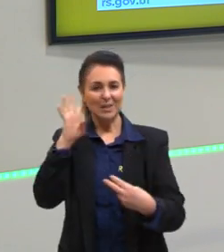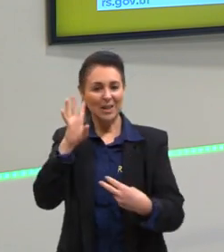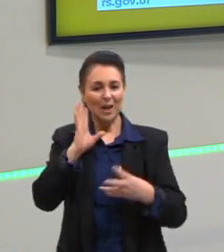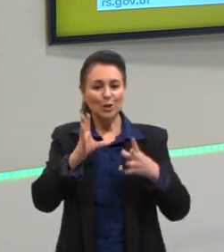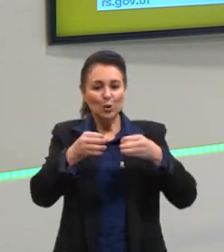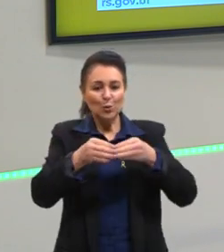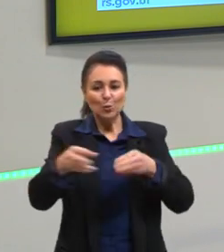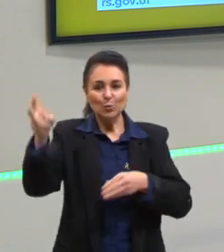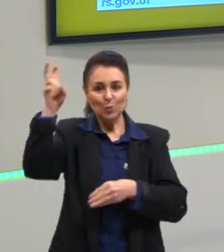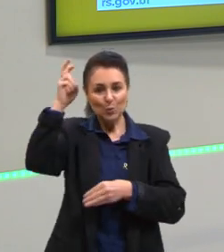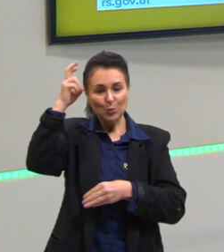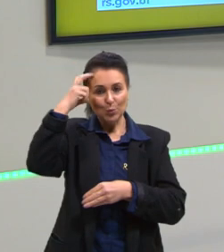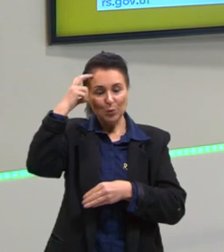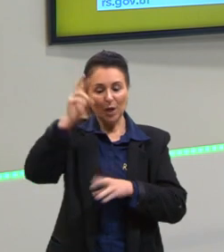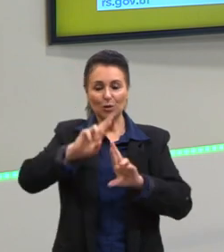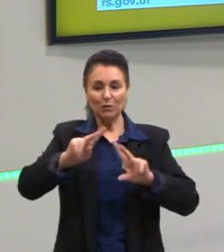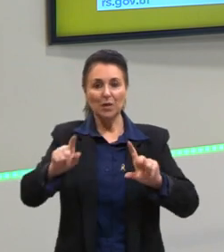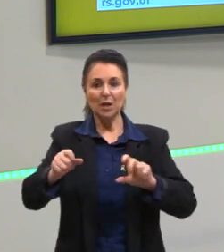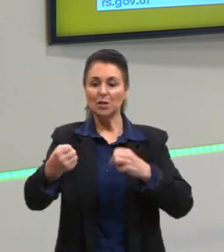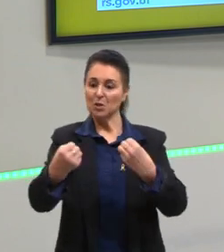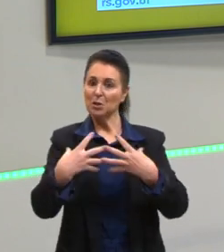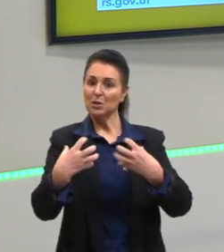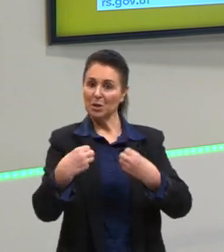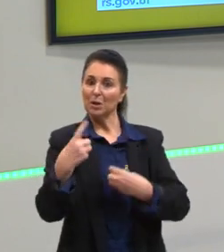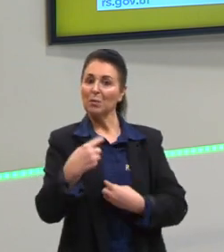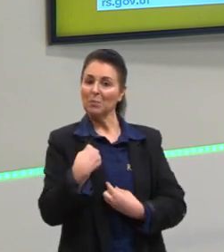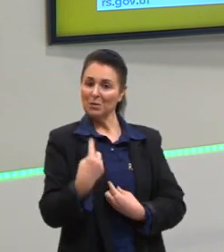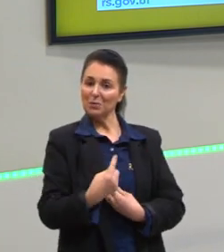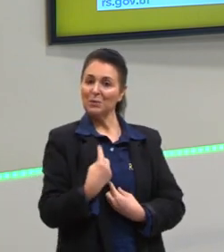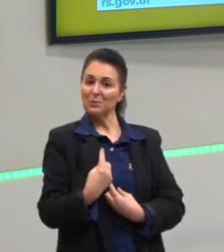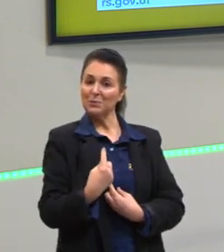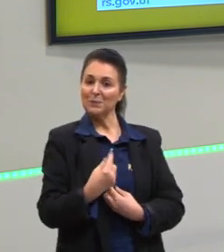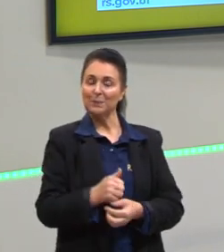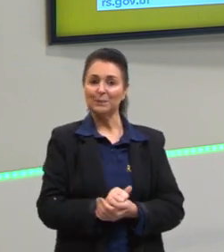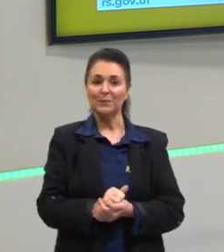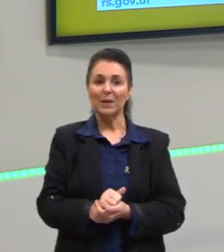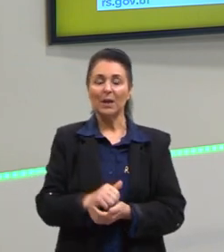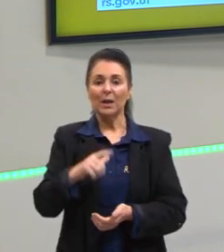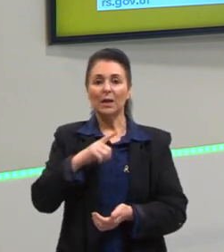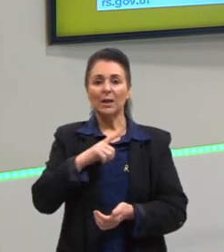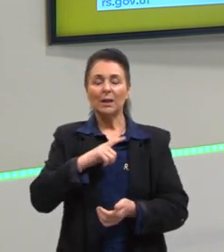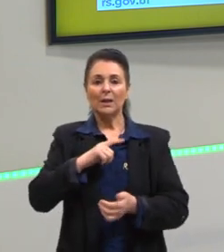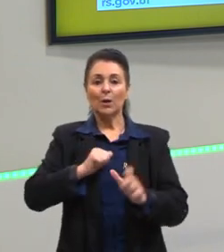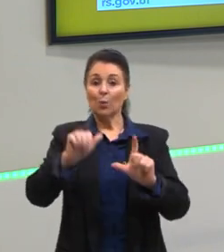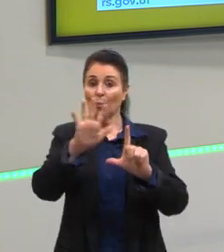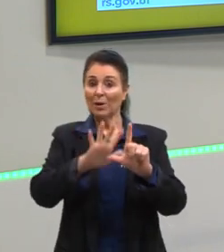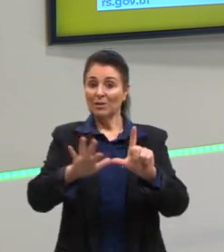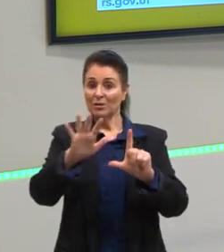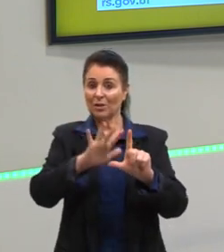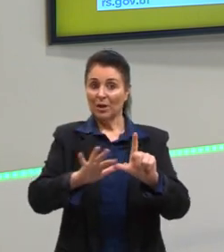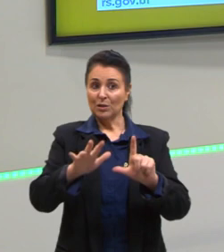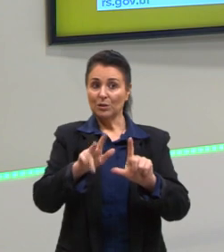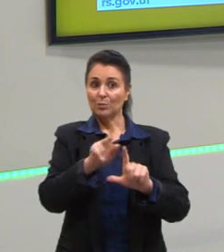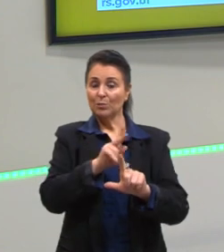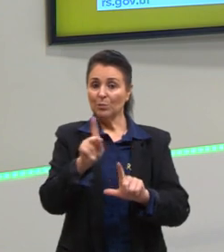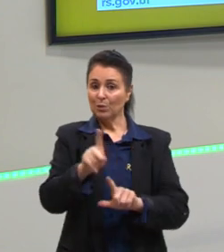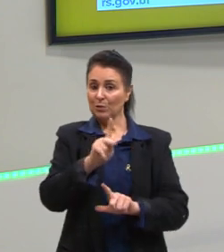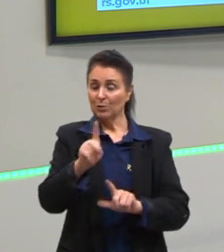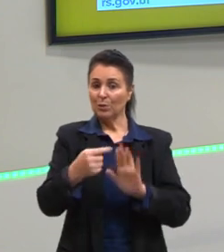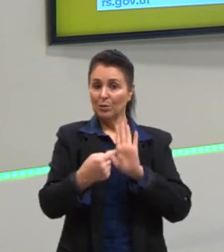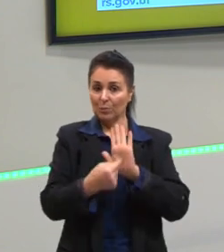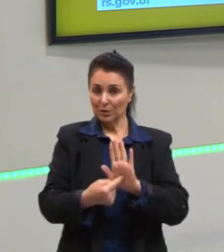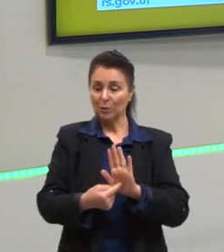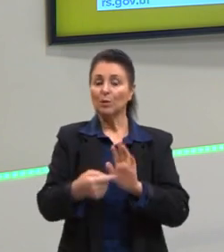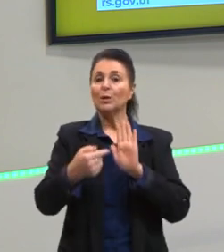grupos culturais podem nos ensinar. Aqui eu trago então uma chagem, que representa bem essa questão do